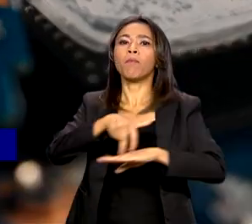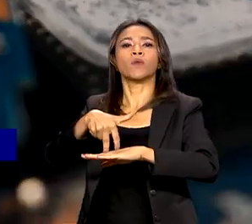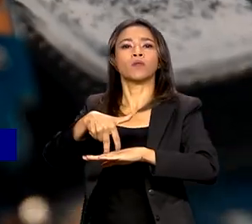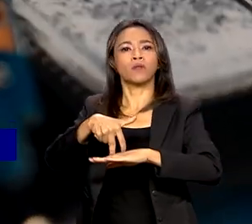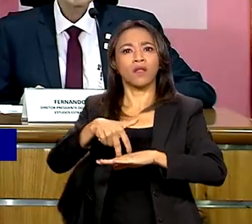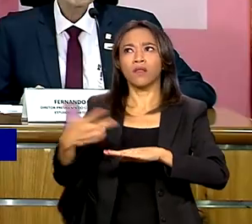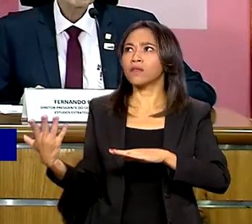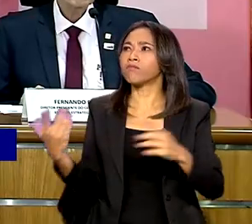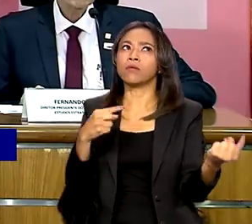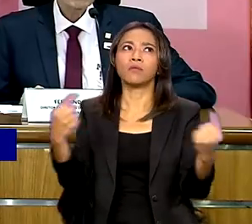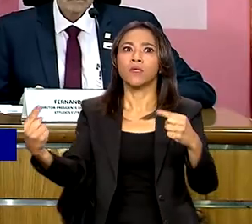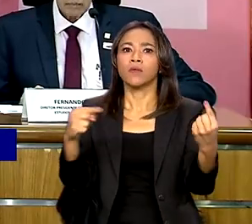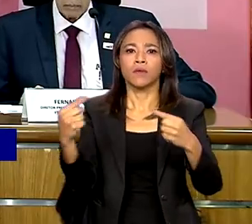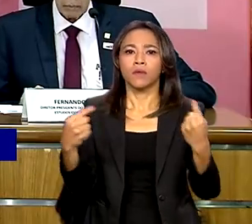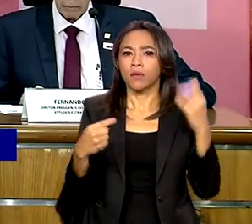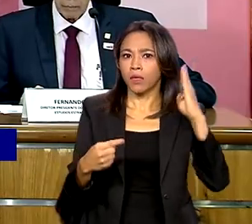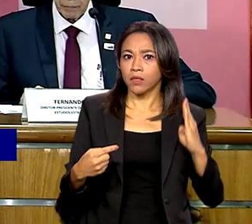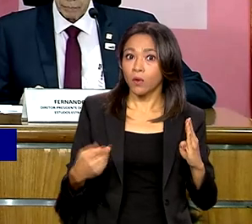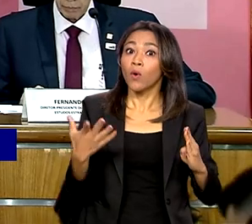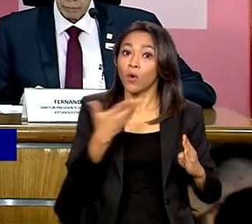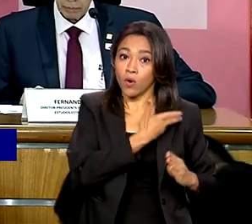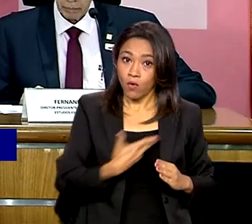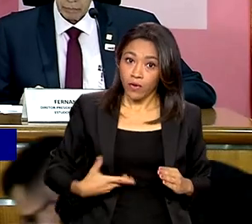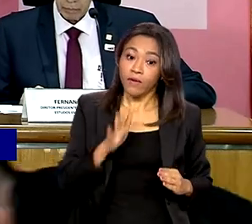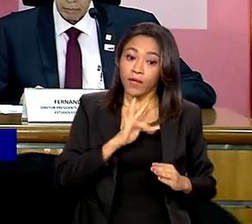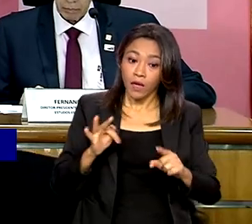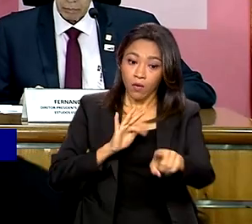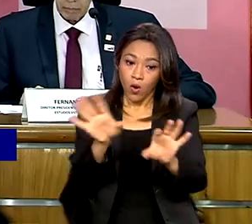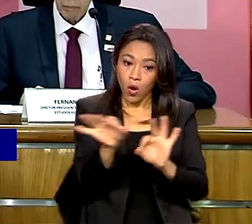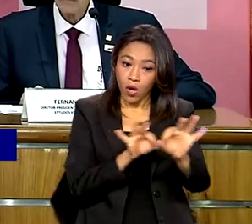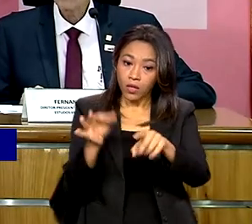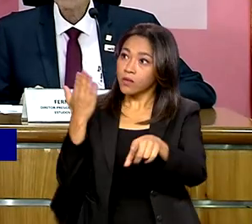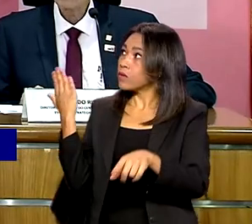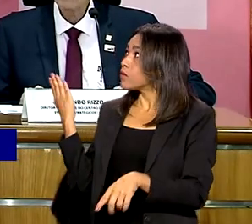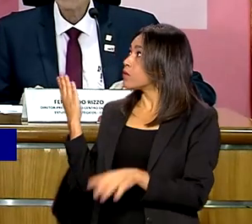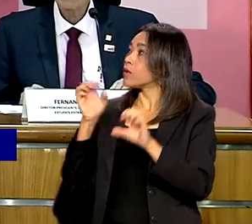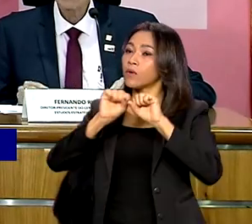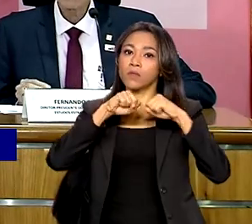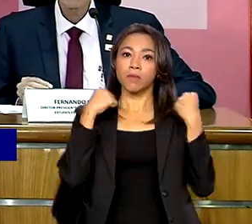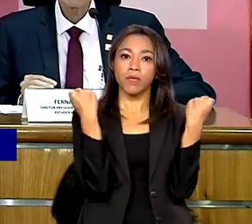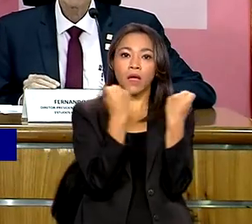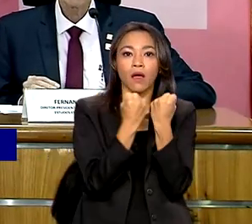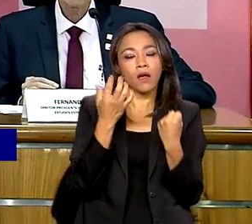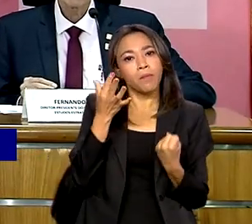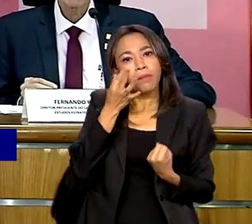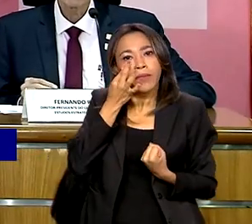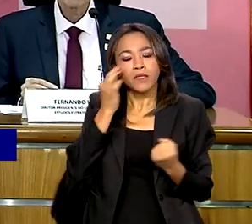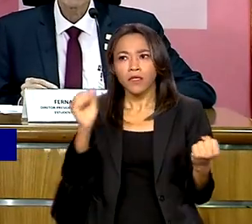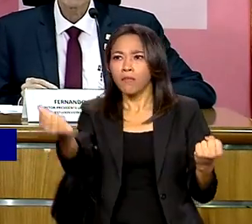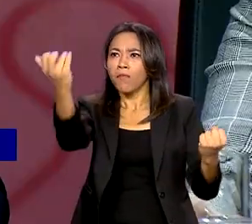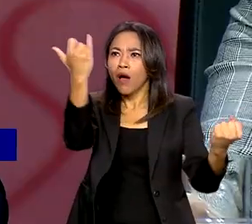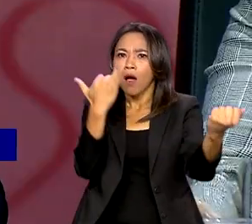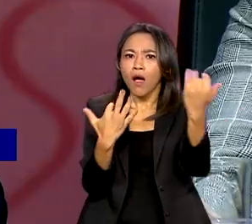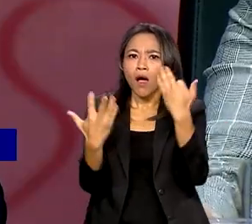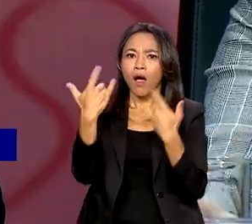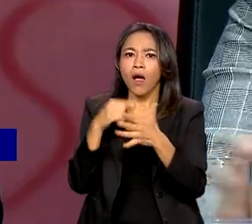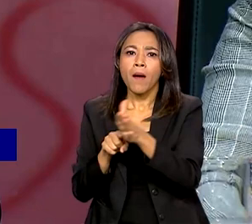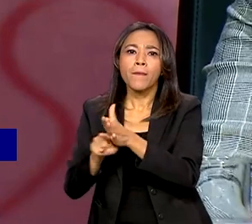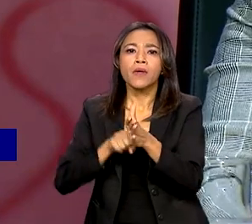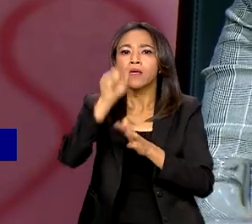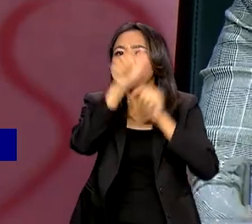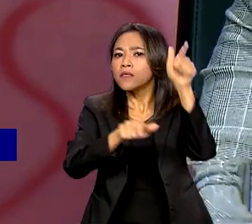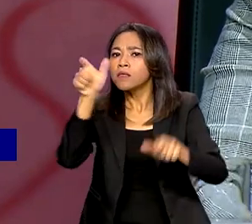acirrado, O governo federal organizou um seminário com a presença de pesquisadores de outros países. É um